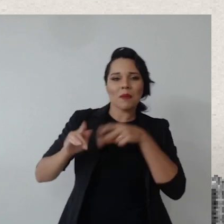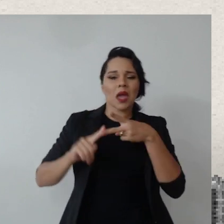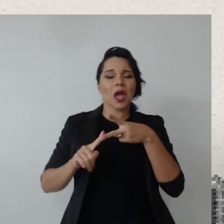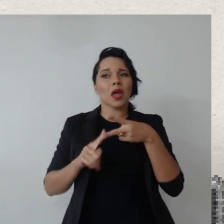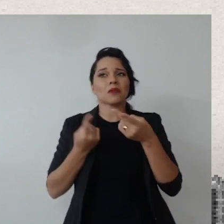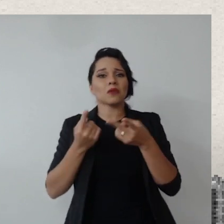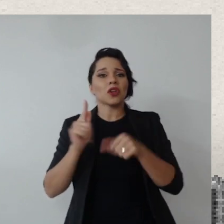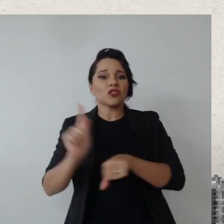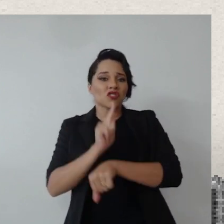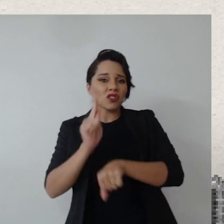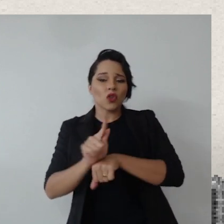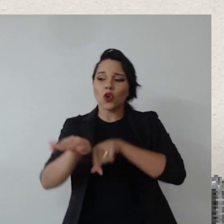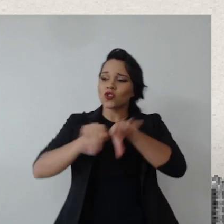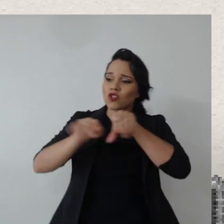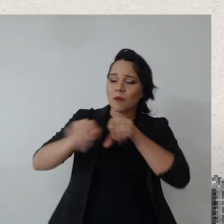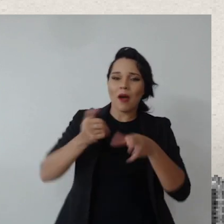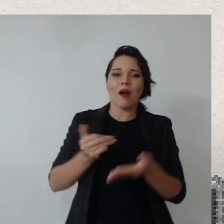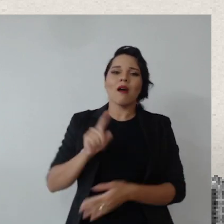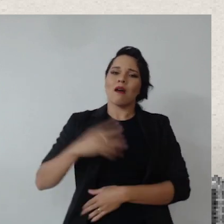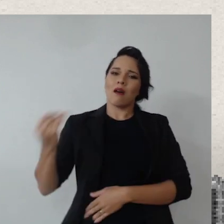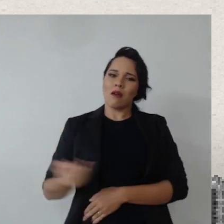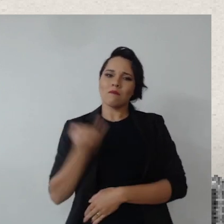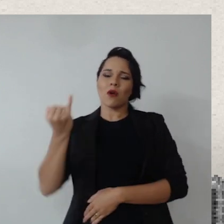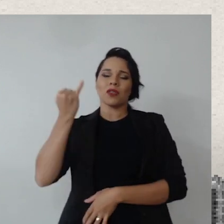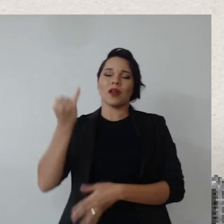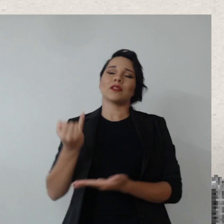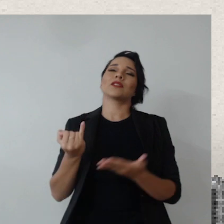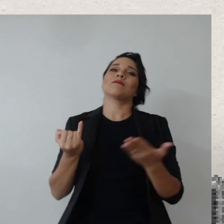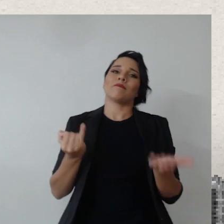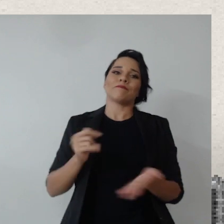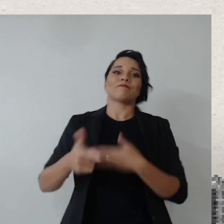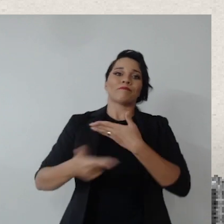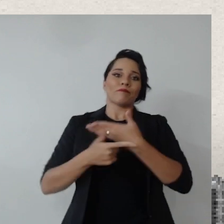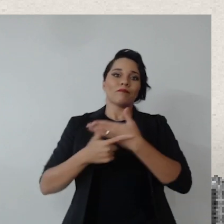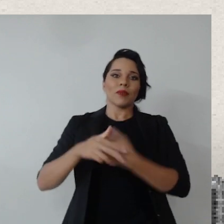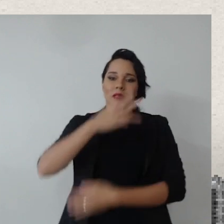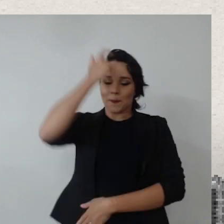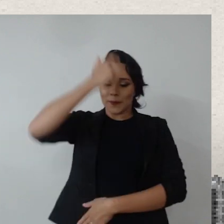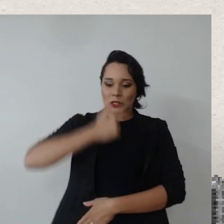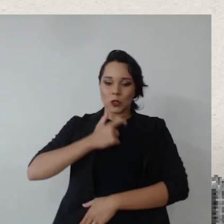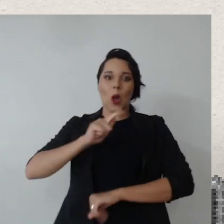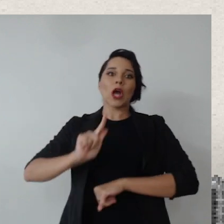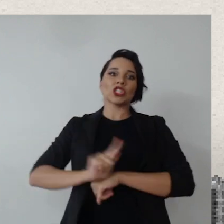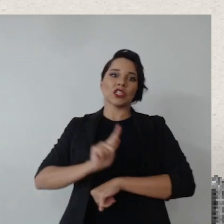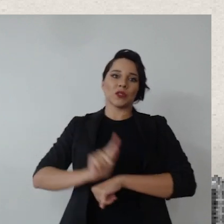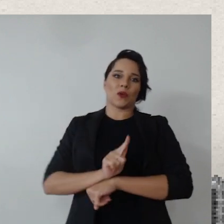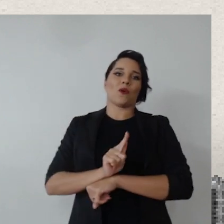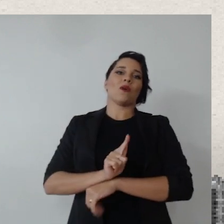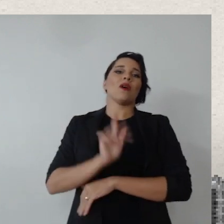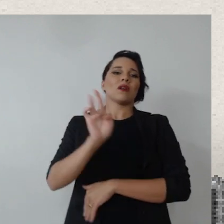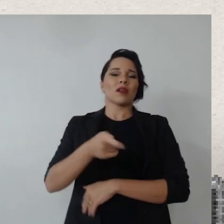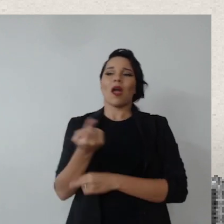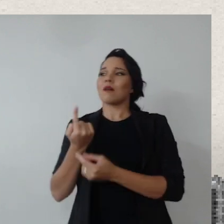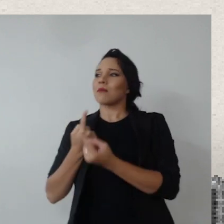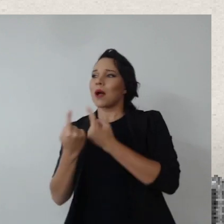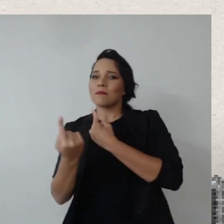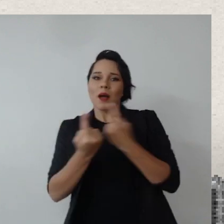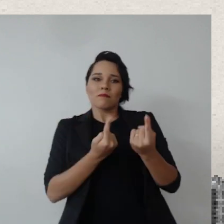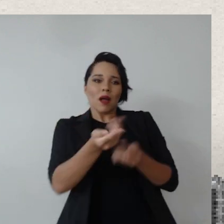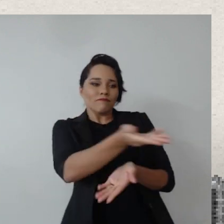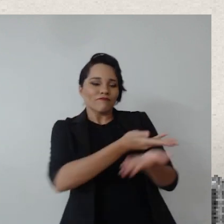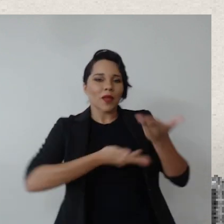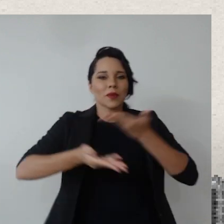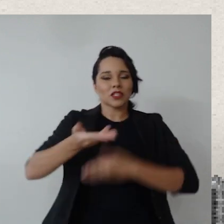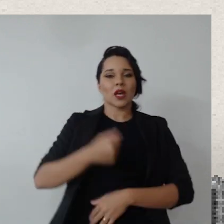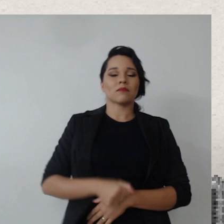ou não, os gestores também, eu vejo que é muito importante, aí sim, é o papel dos gestores e muitos intermediários,